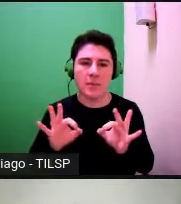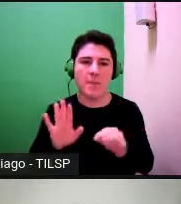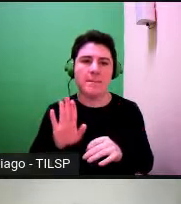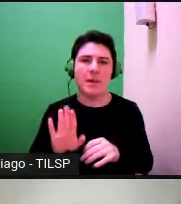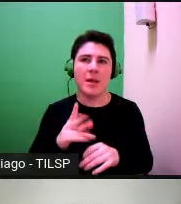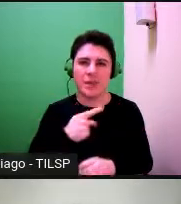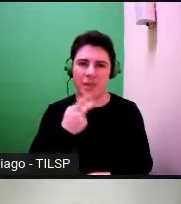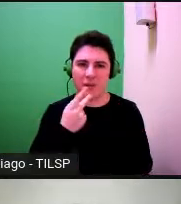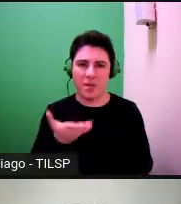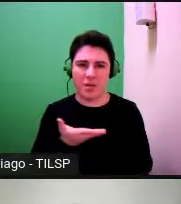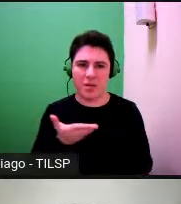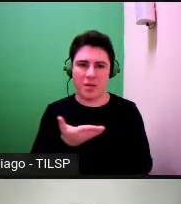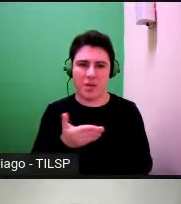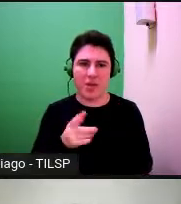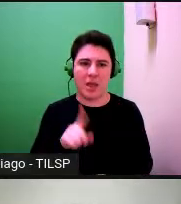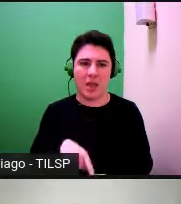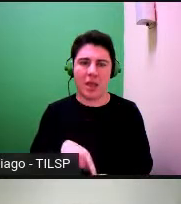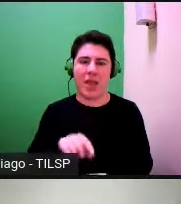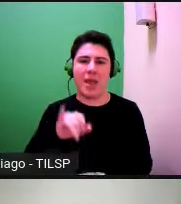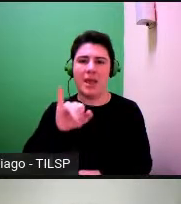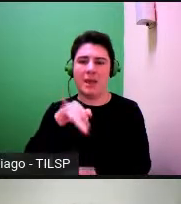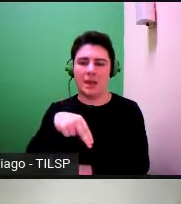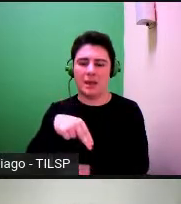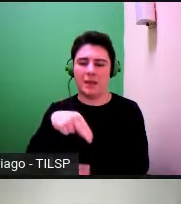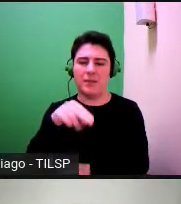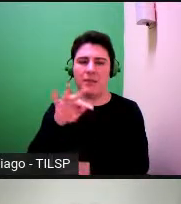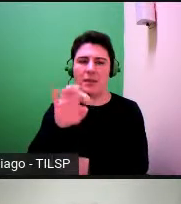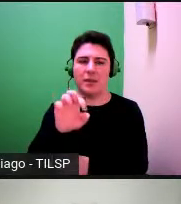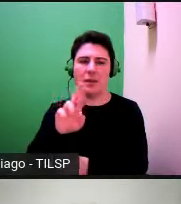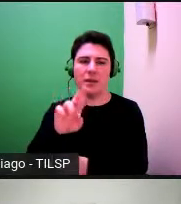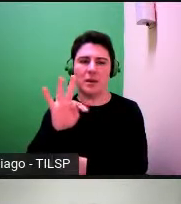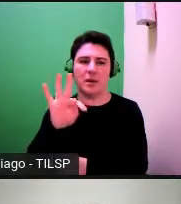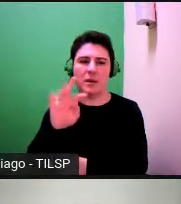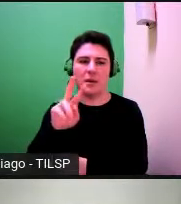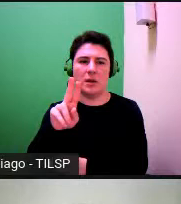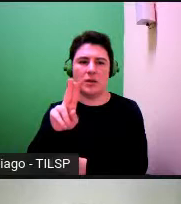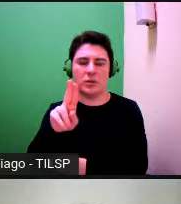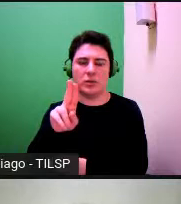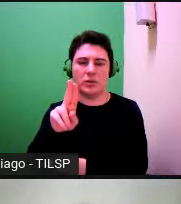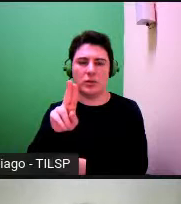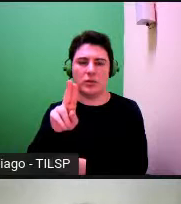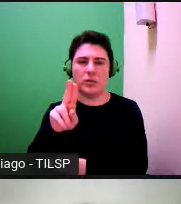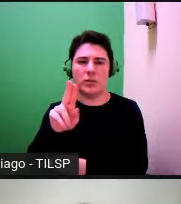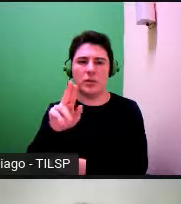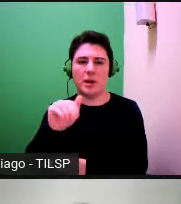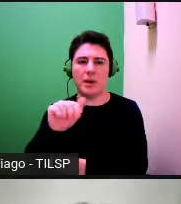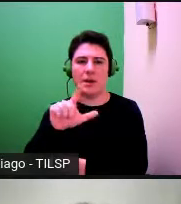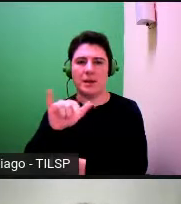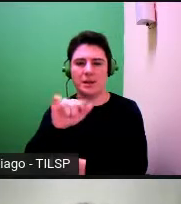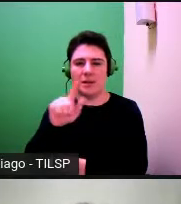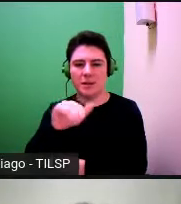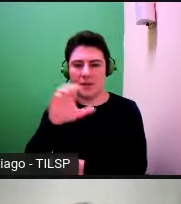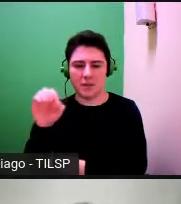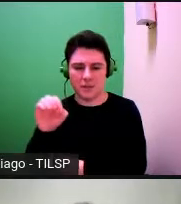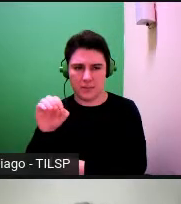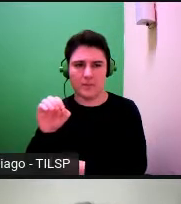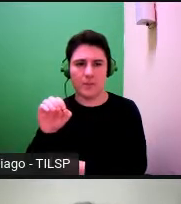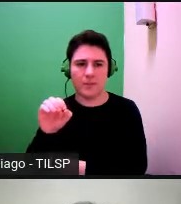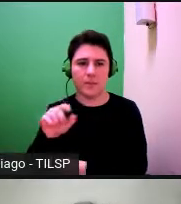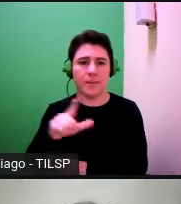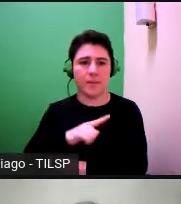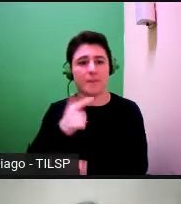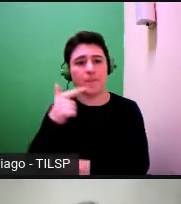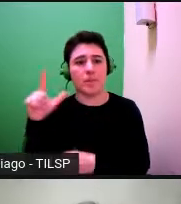com a noção de intertextualização que usou a Florencia que estabeleceu a Florencia Miranda